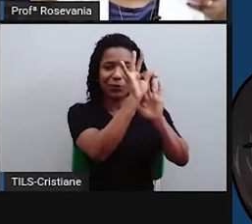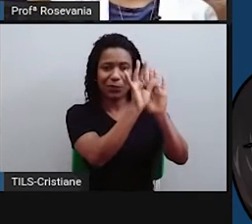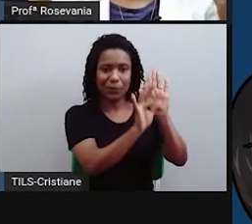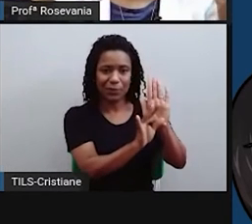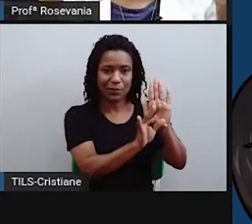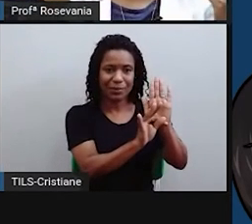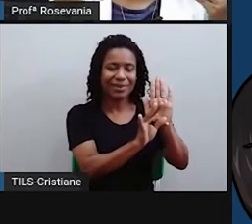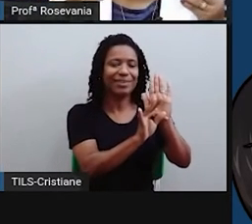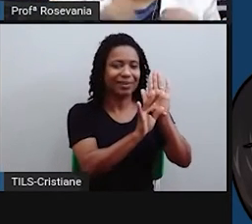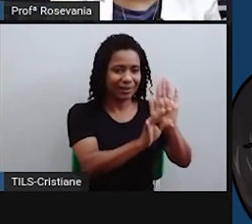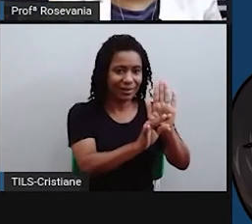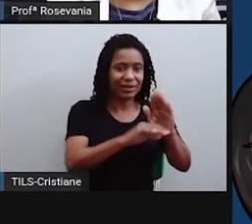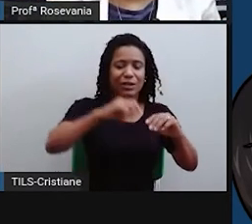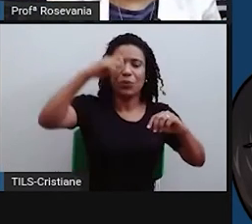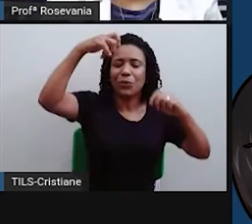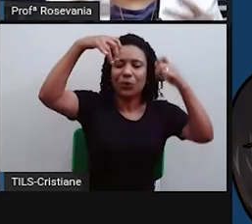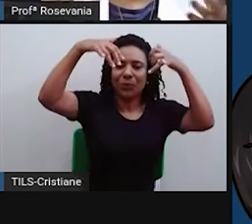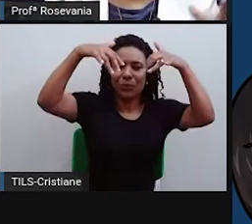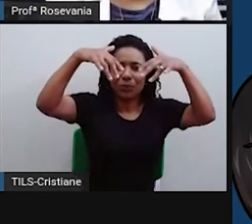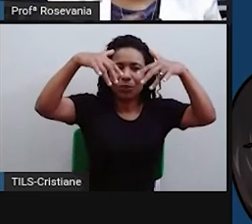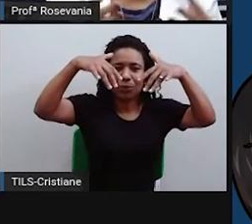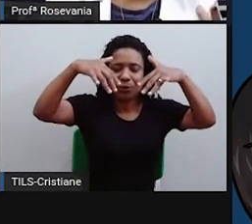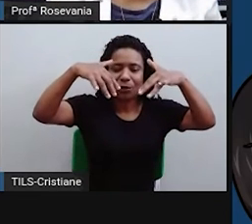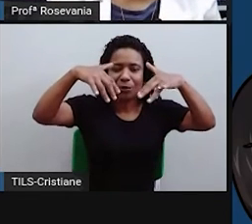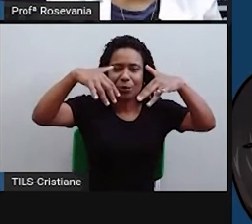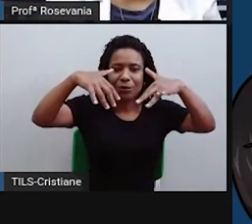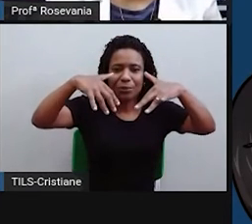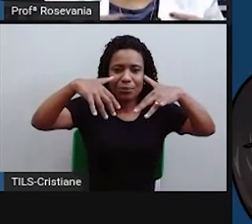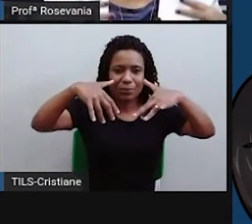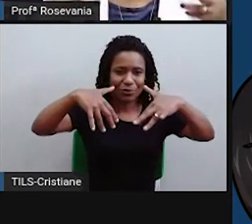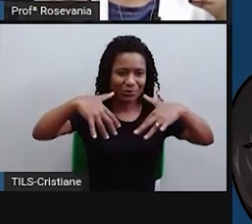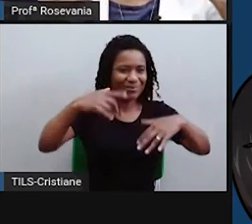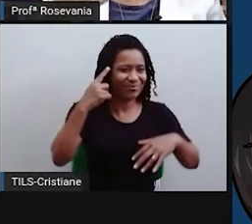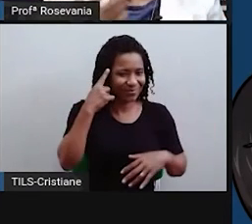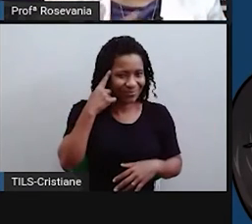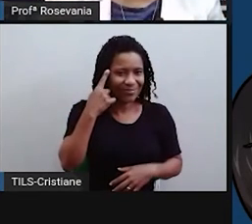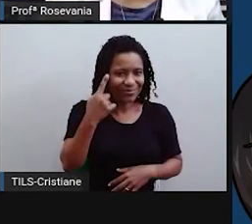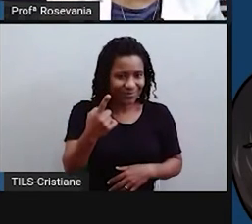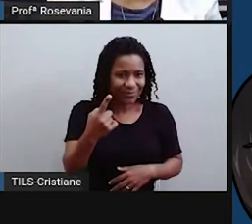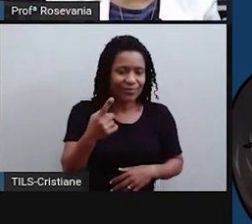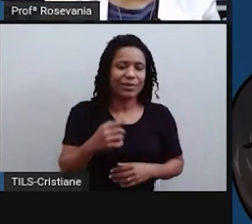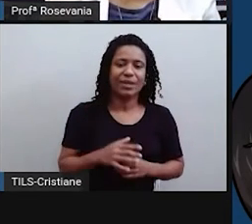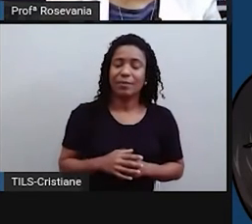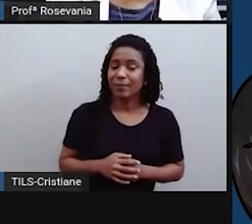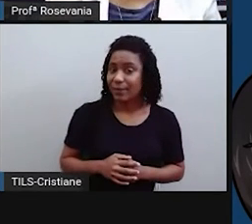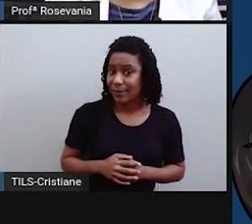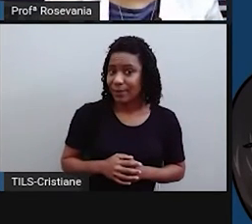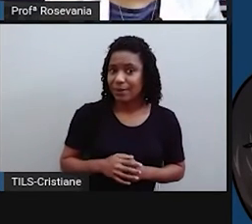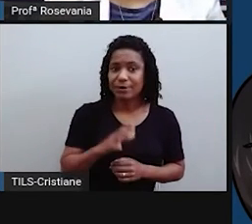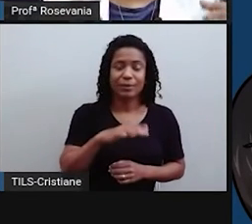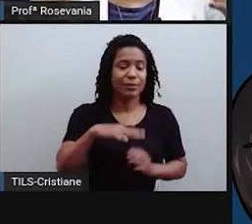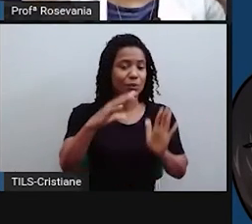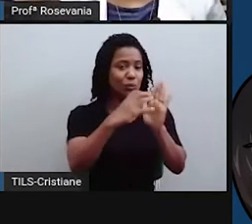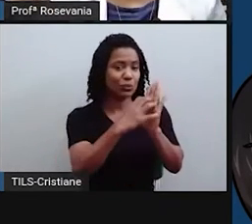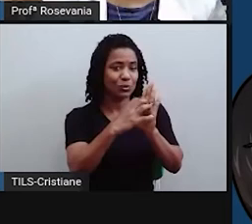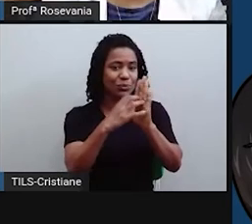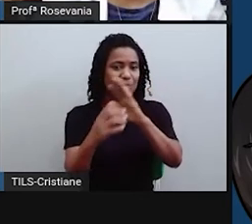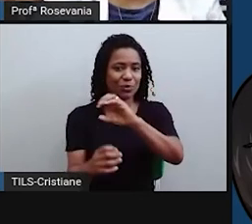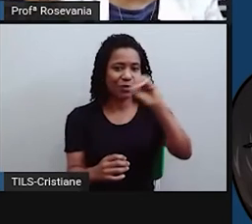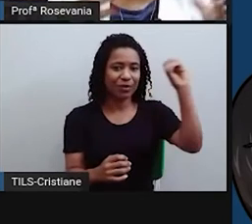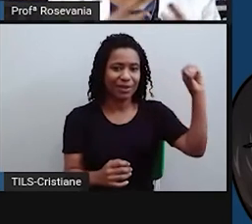nevar, chega ao ponto de ter geada, essas coisas todas. E quando a gente fala da região centro-oeste, a gente